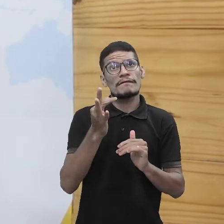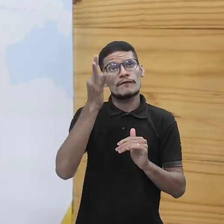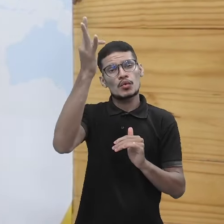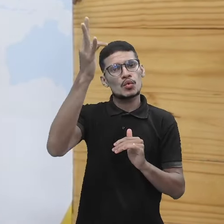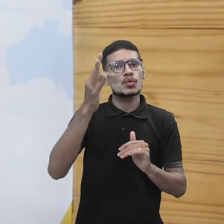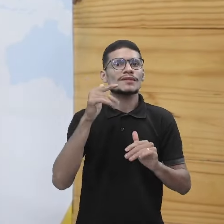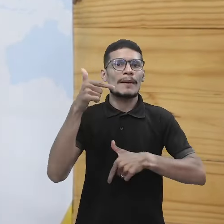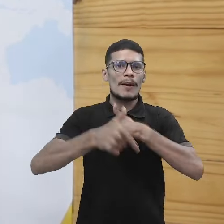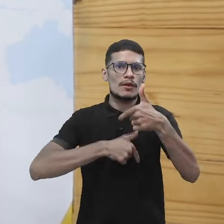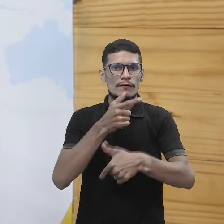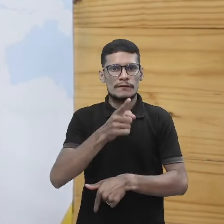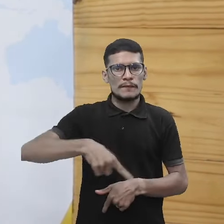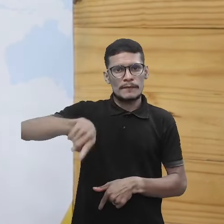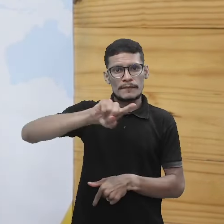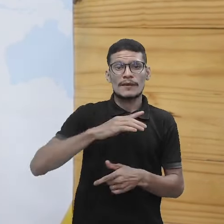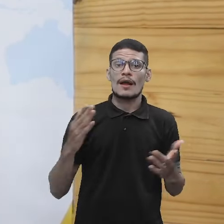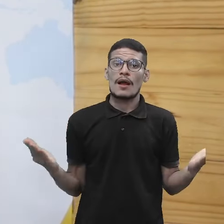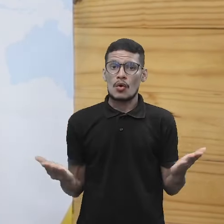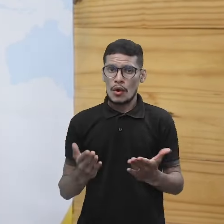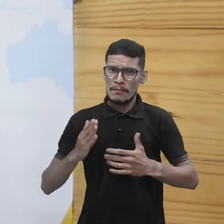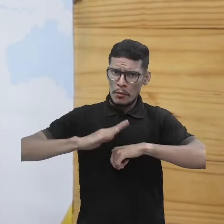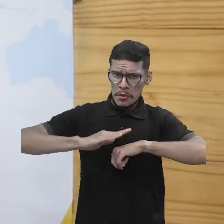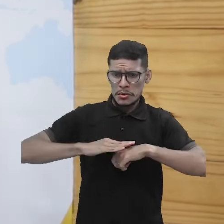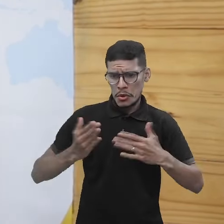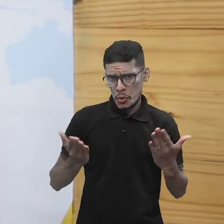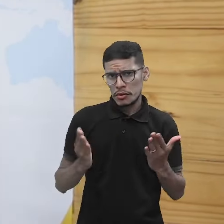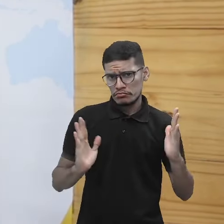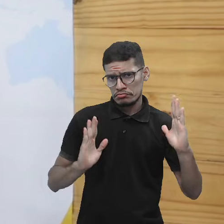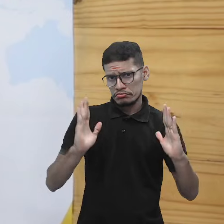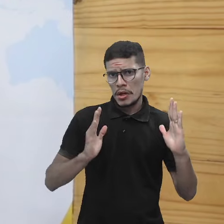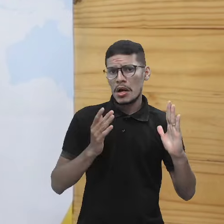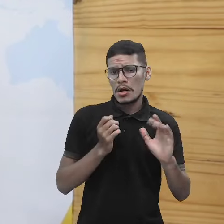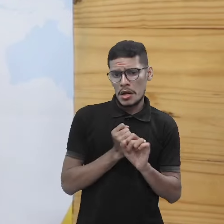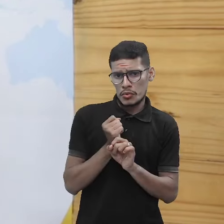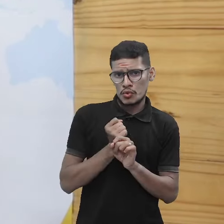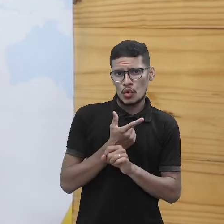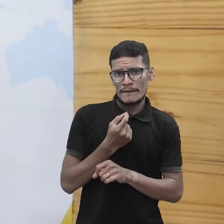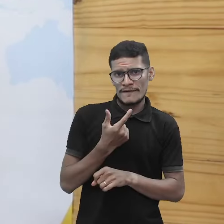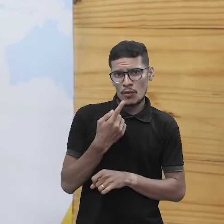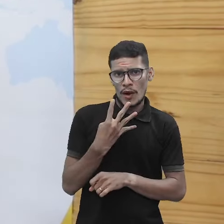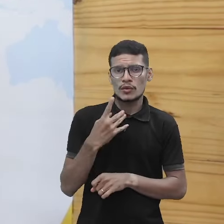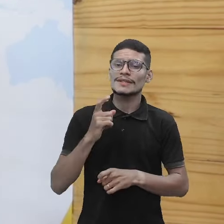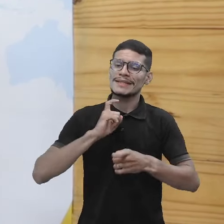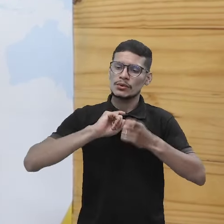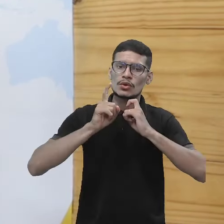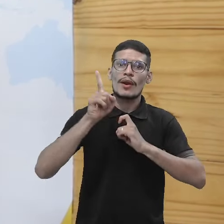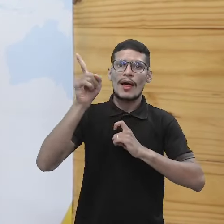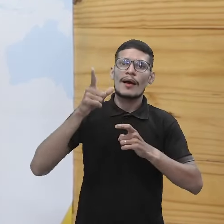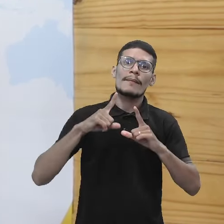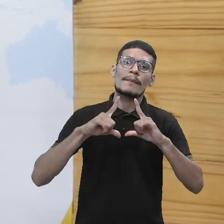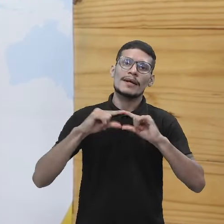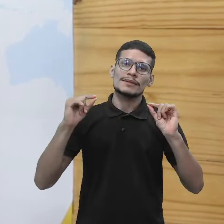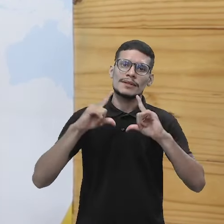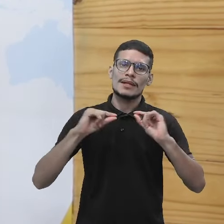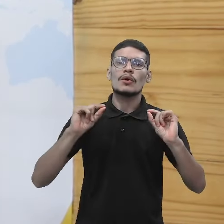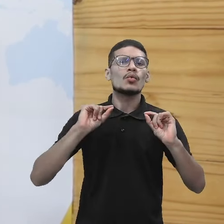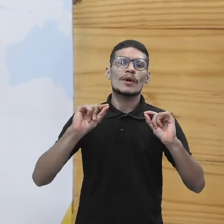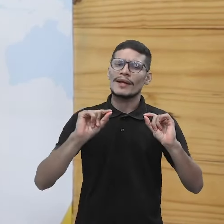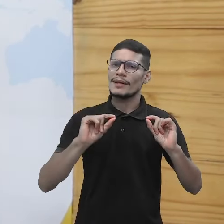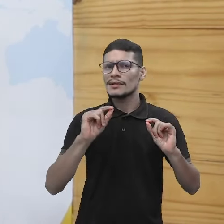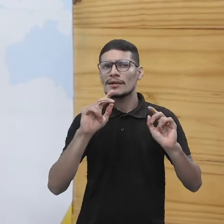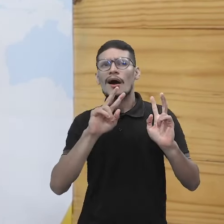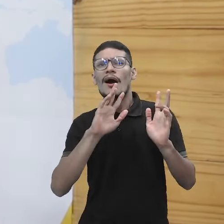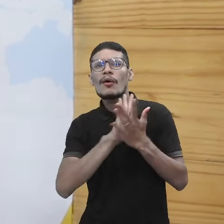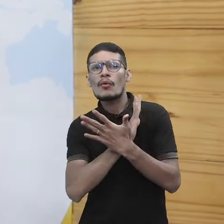E agora, nesse momento, vamos dizer assim, durante esse ano, já estão sendo discutidos em Brasília, por um grupo de trabalho, algumas